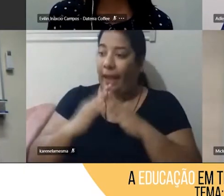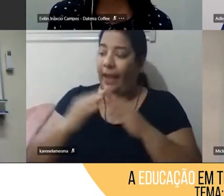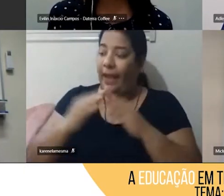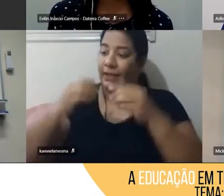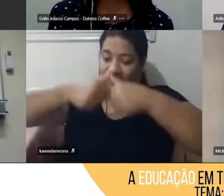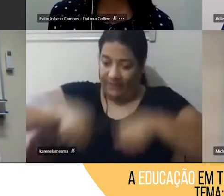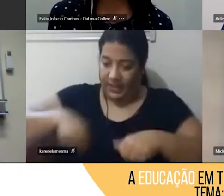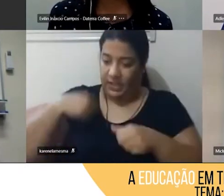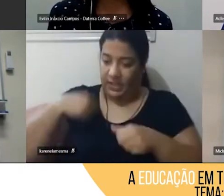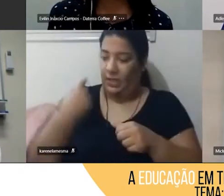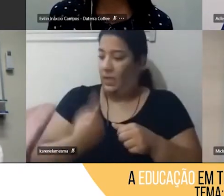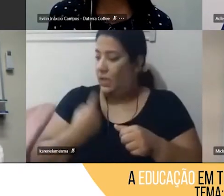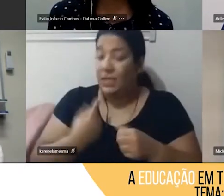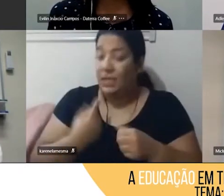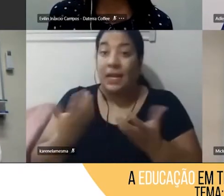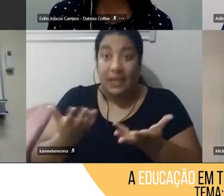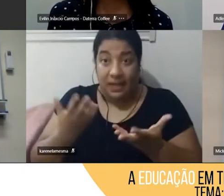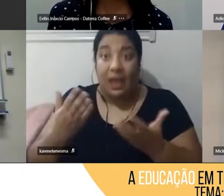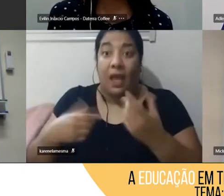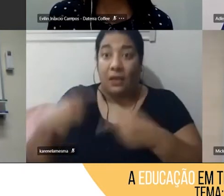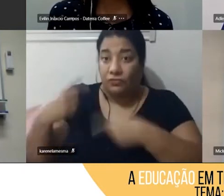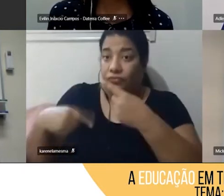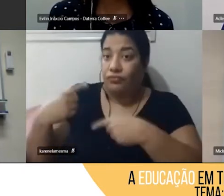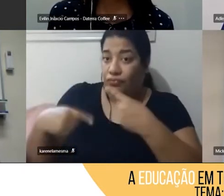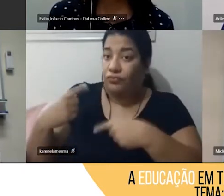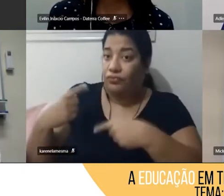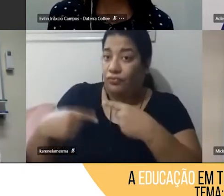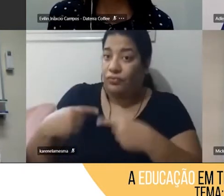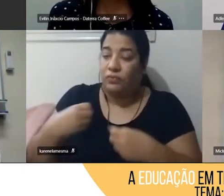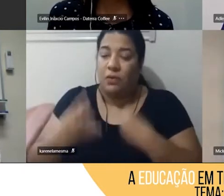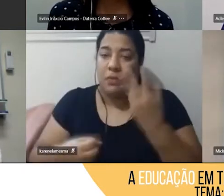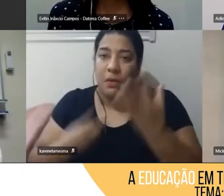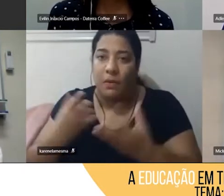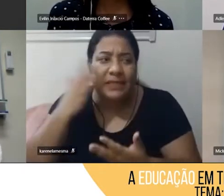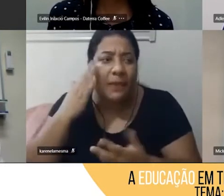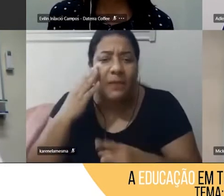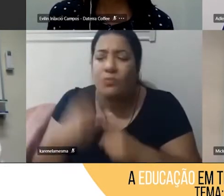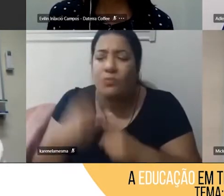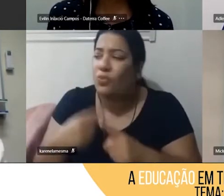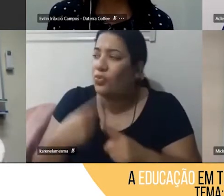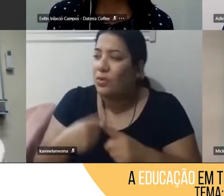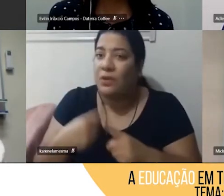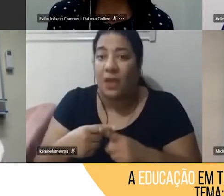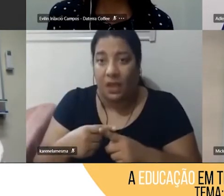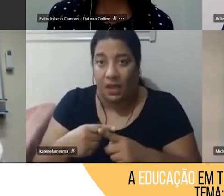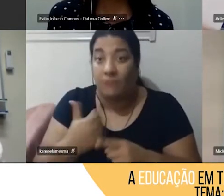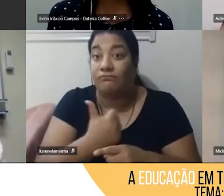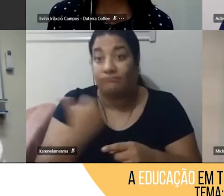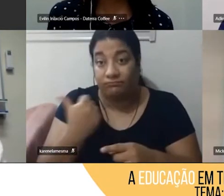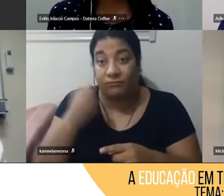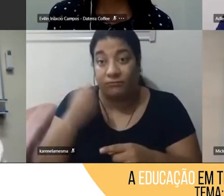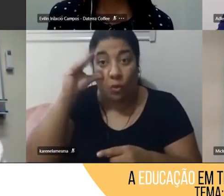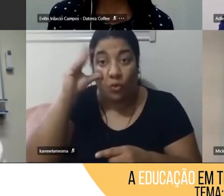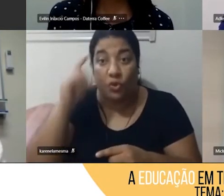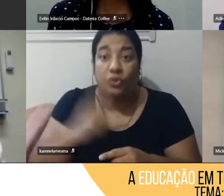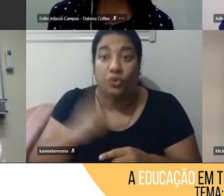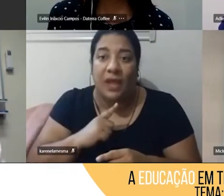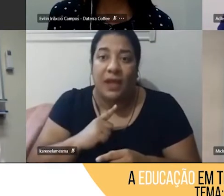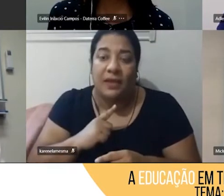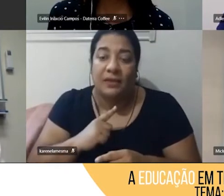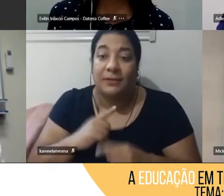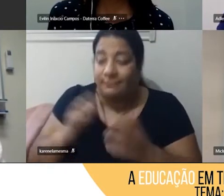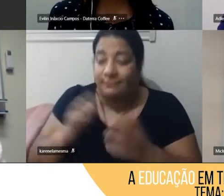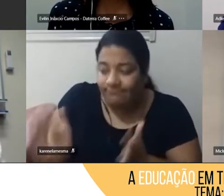né, eles querem contar das emoções, mas eles querem saber os motivos, então, o que tem engajado,